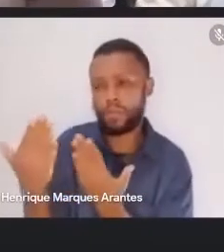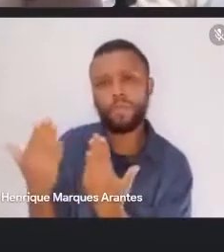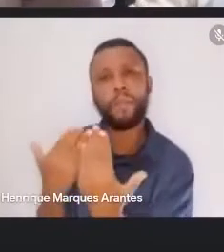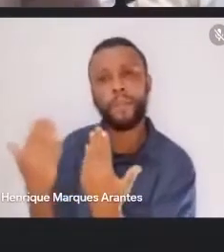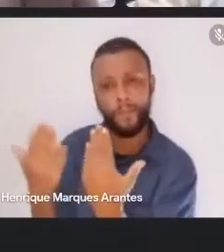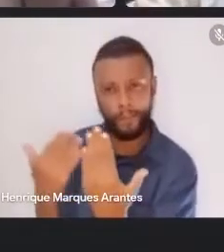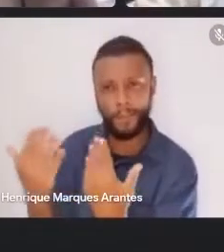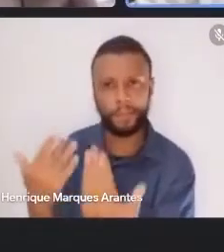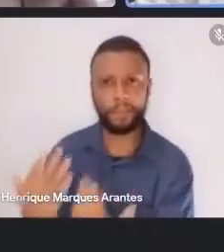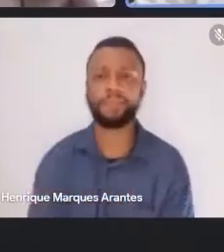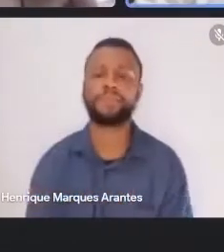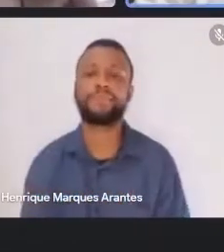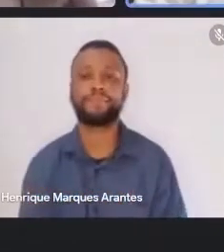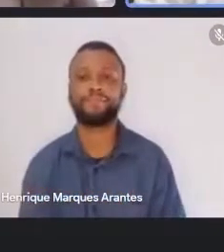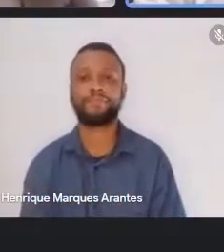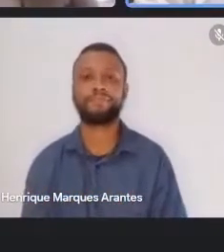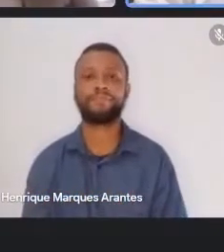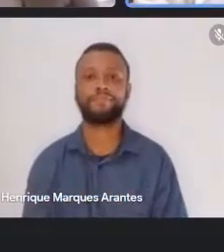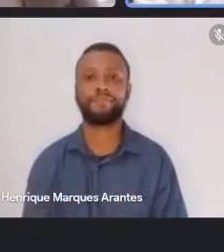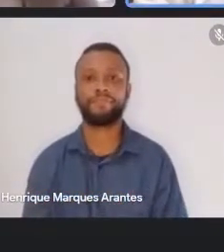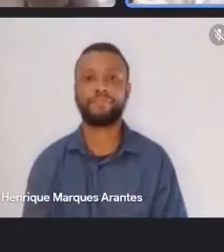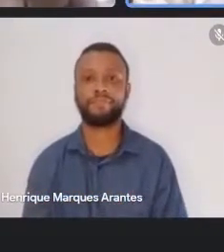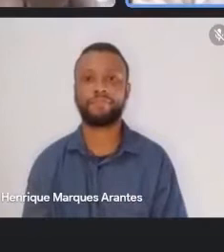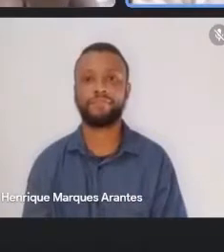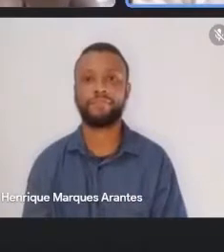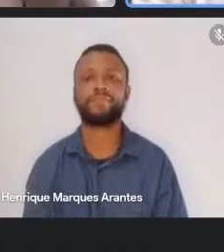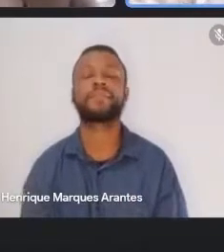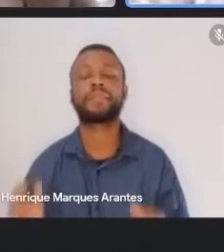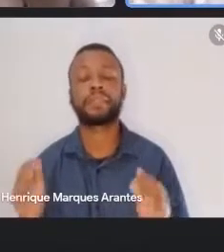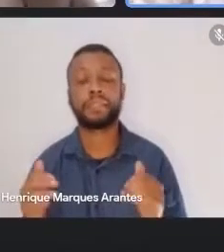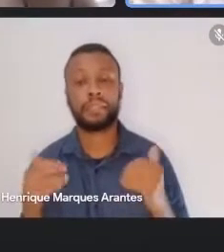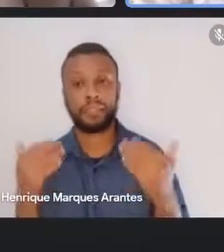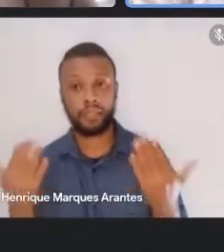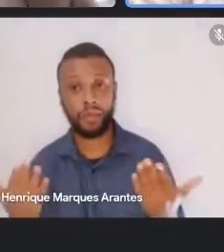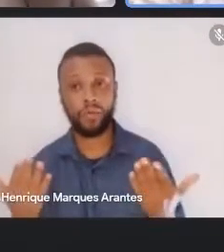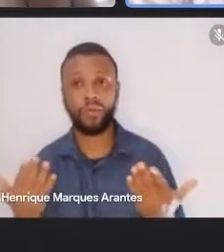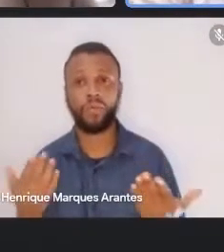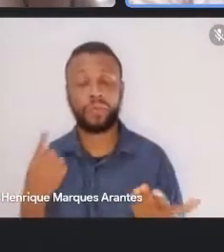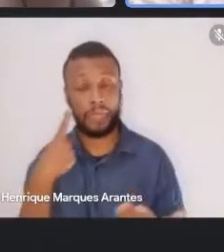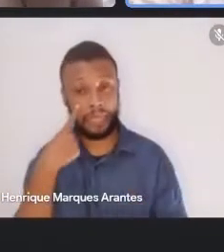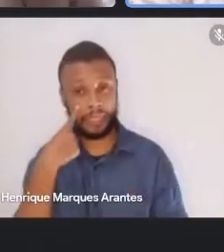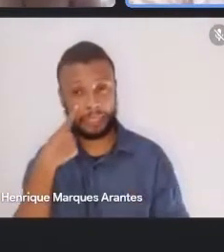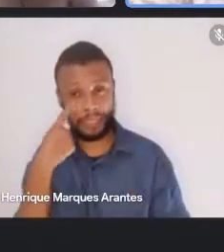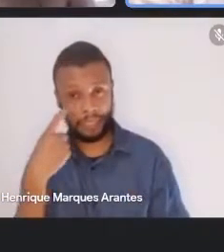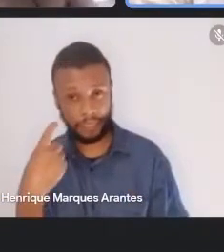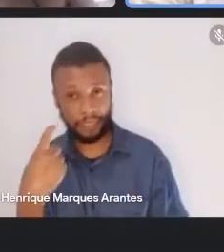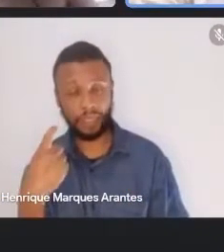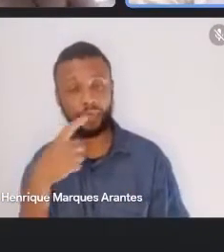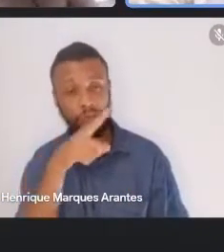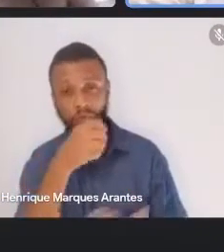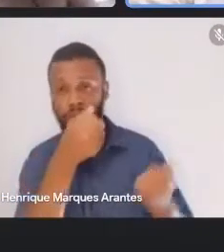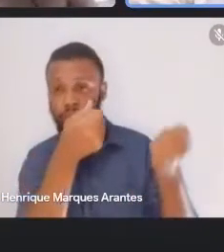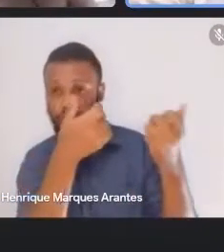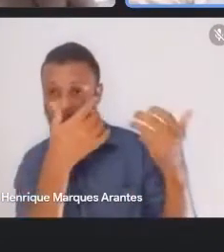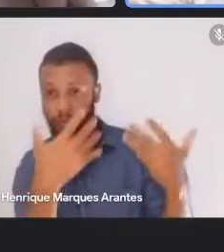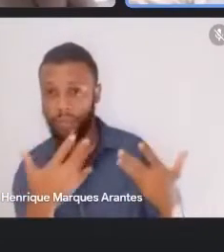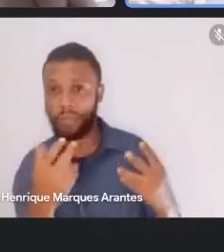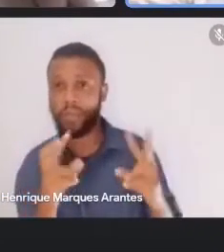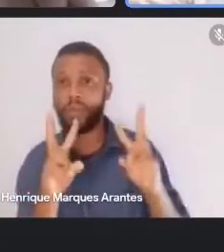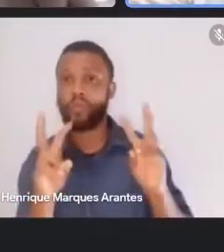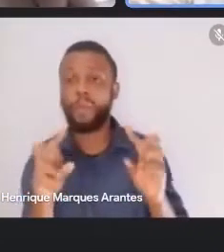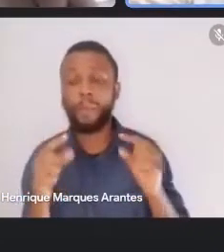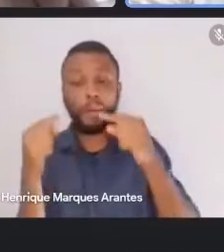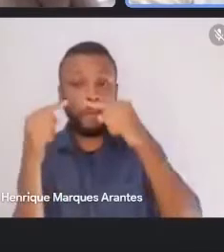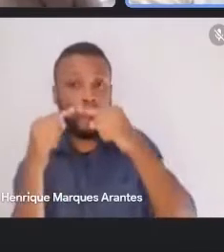Bem, então, é interessante, Anabelle, quando você fala essa relação com